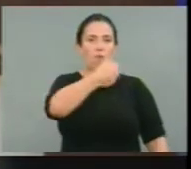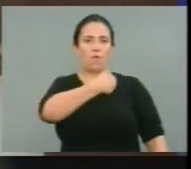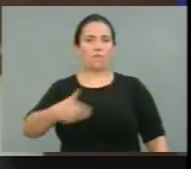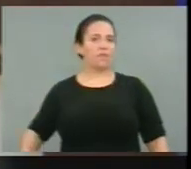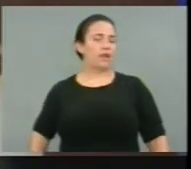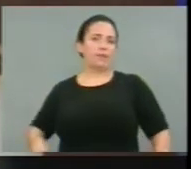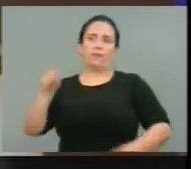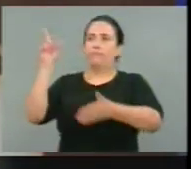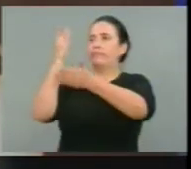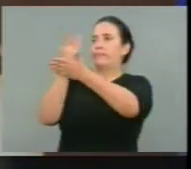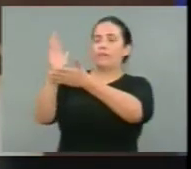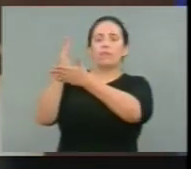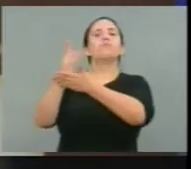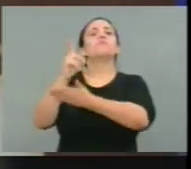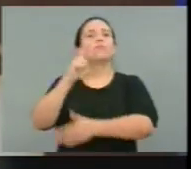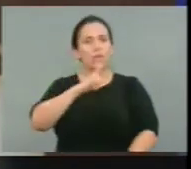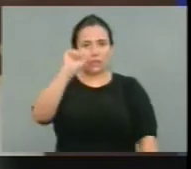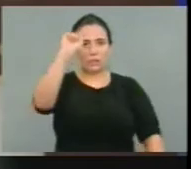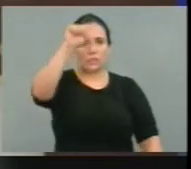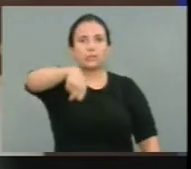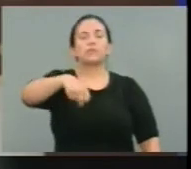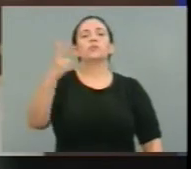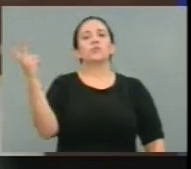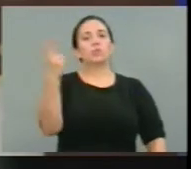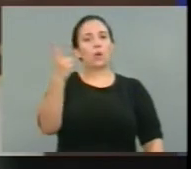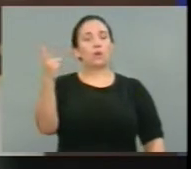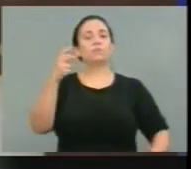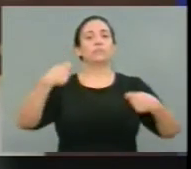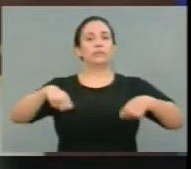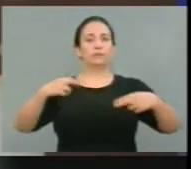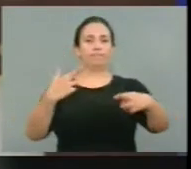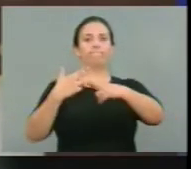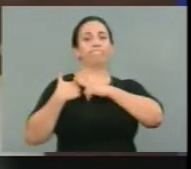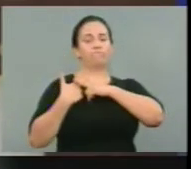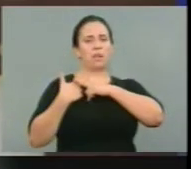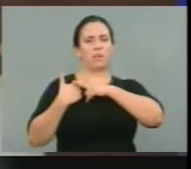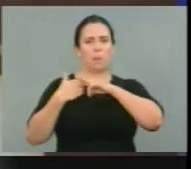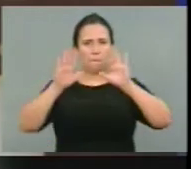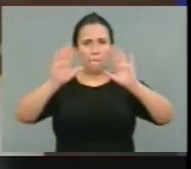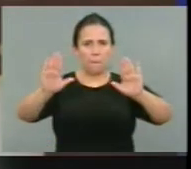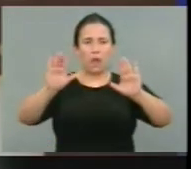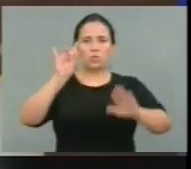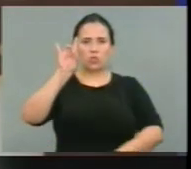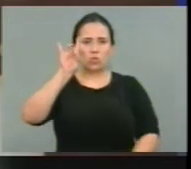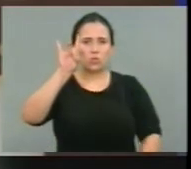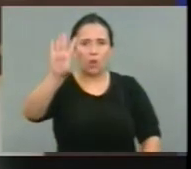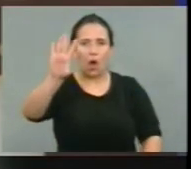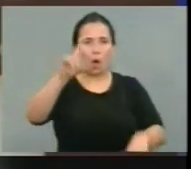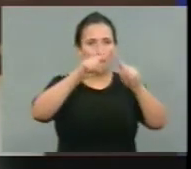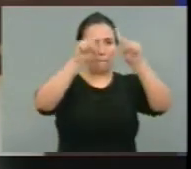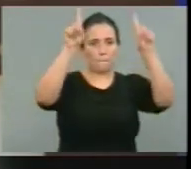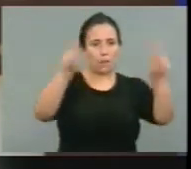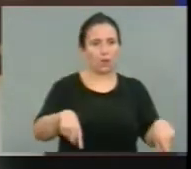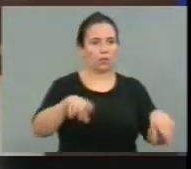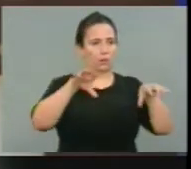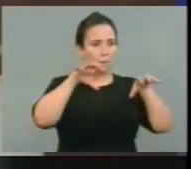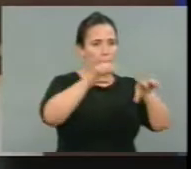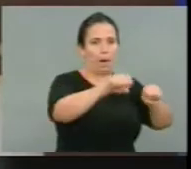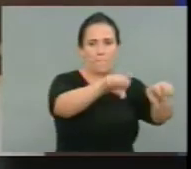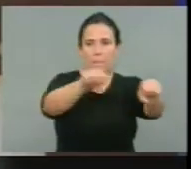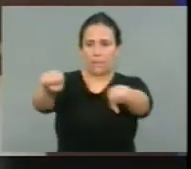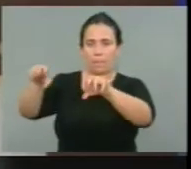Tem muito a ver com segurança. Mas não no aspecto repressivo. Não no aspecto repressivo. No aspecto